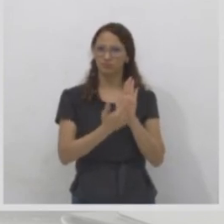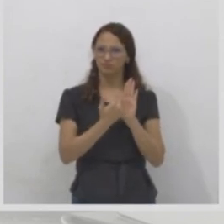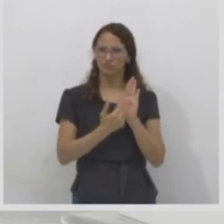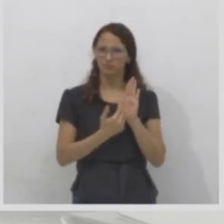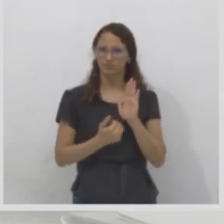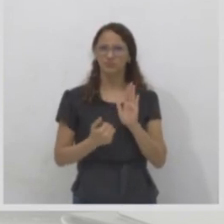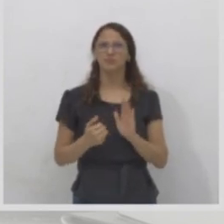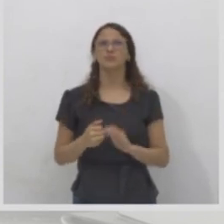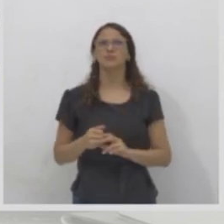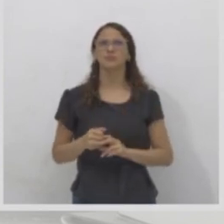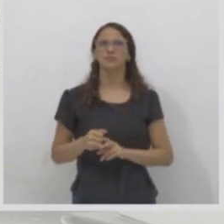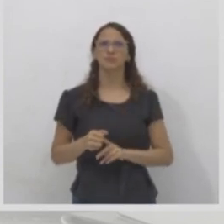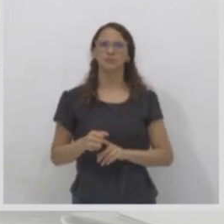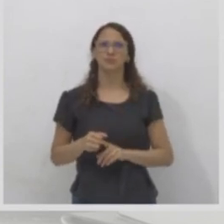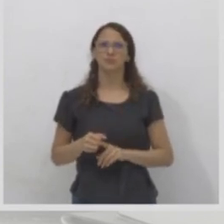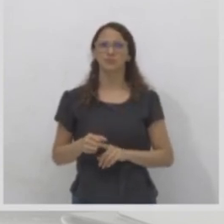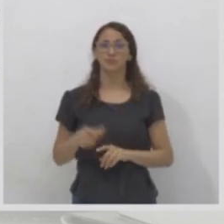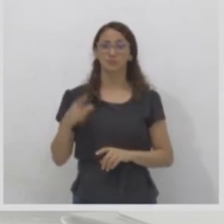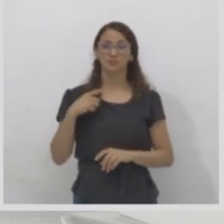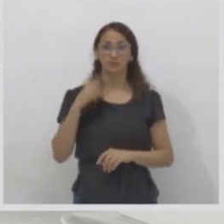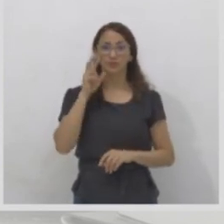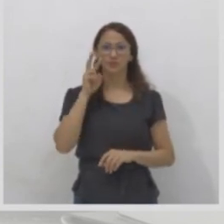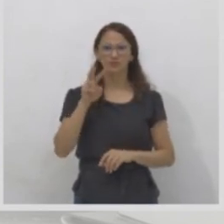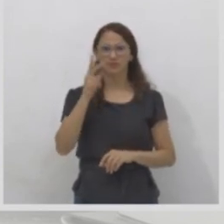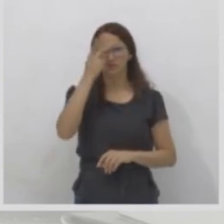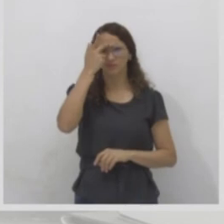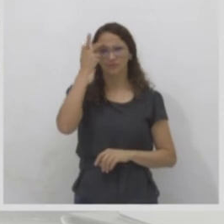onde você vê pessoas mortas,